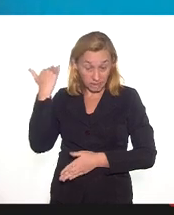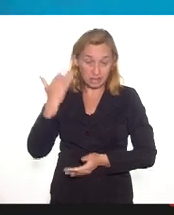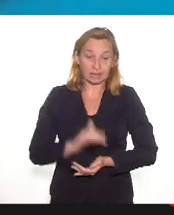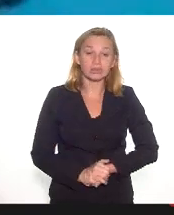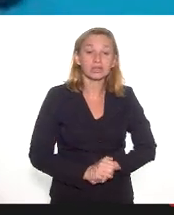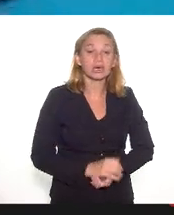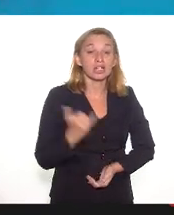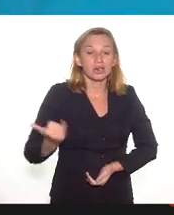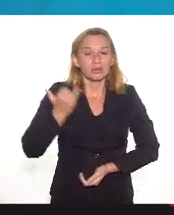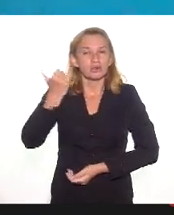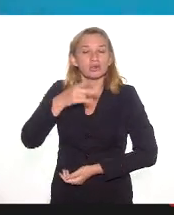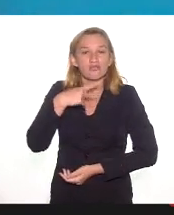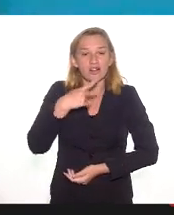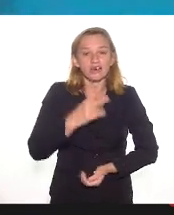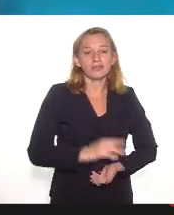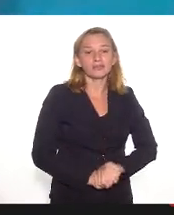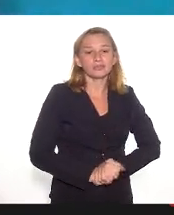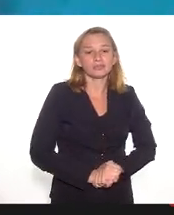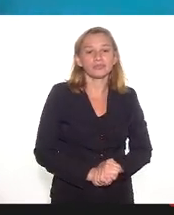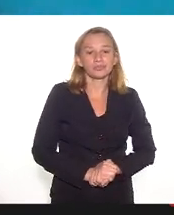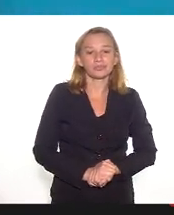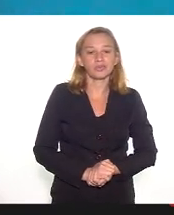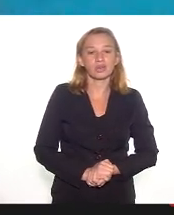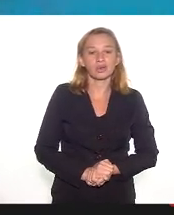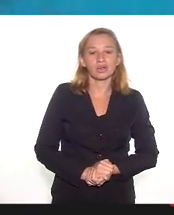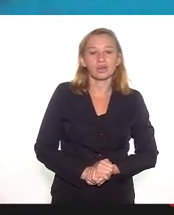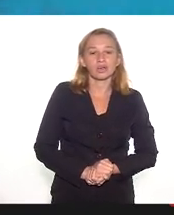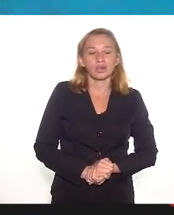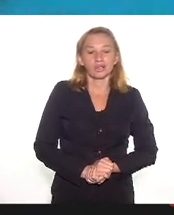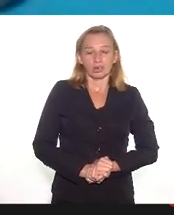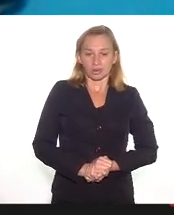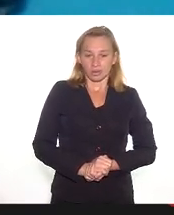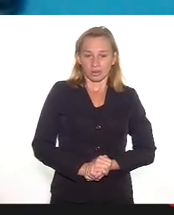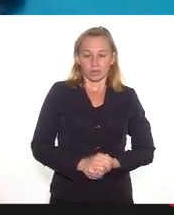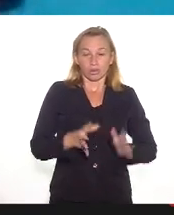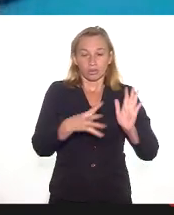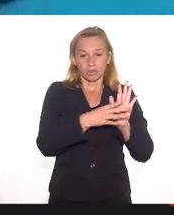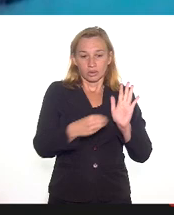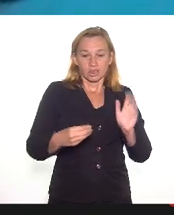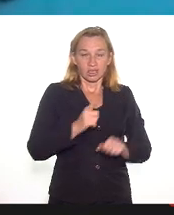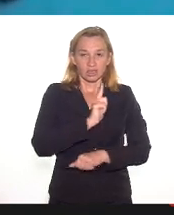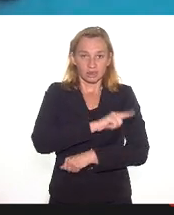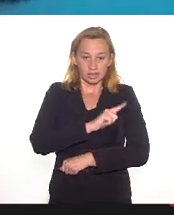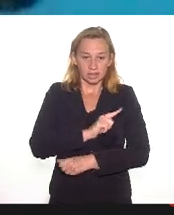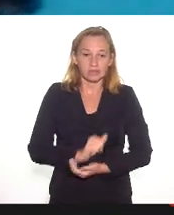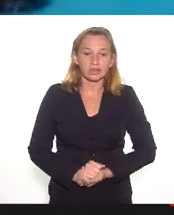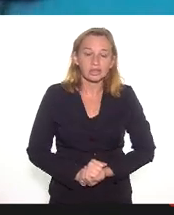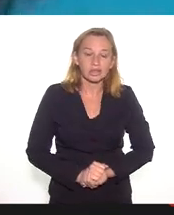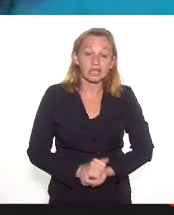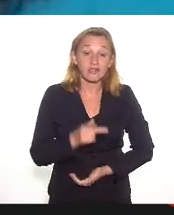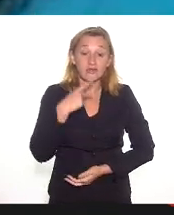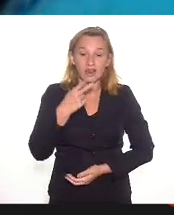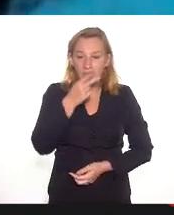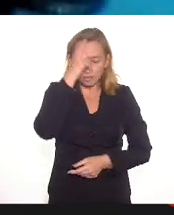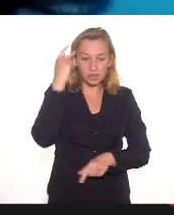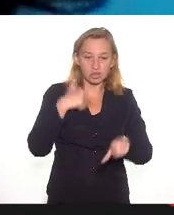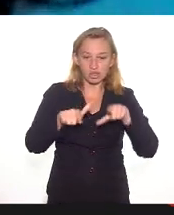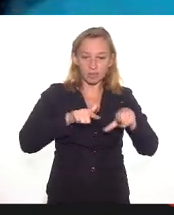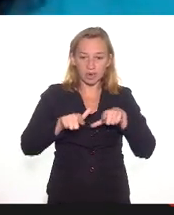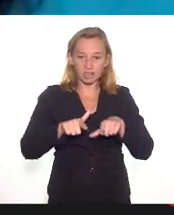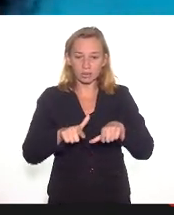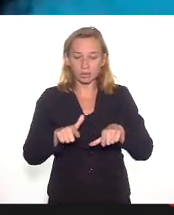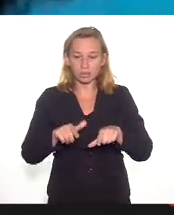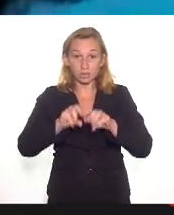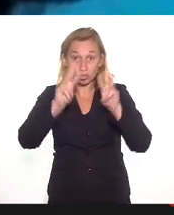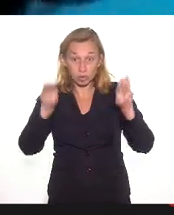então acho que é importante a gente falar nesse aspecto sobre os modelos de gestão, né, então falar de trabalhadores de museus